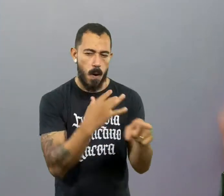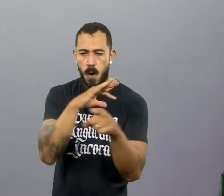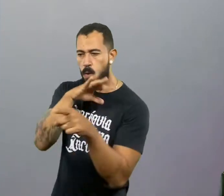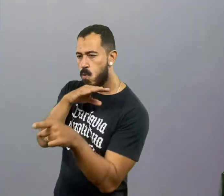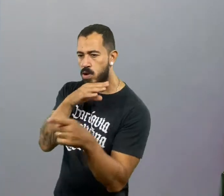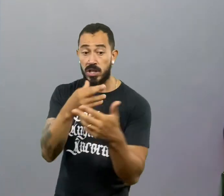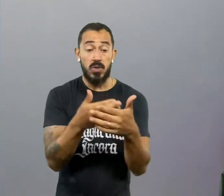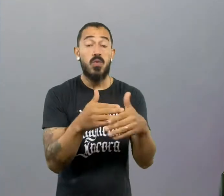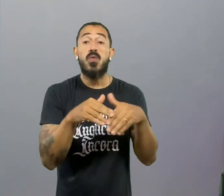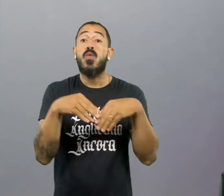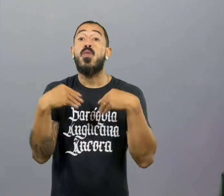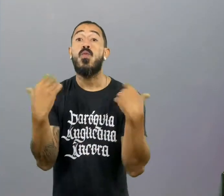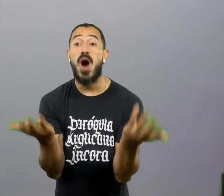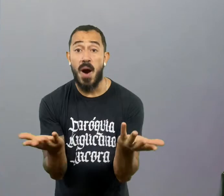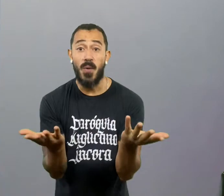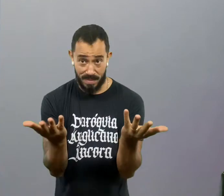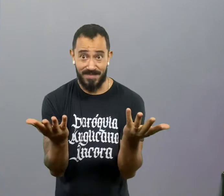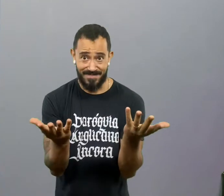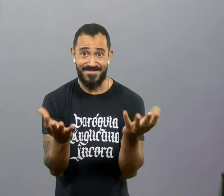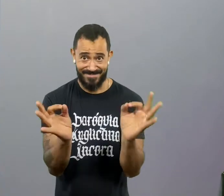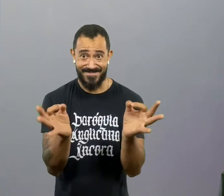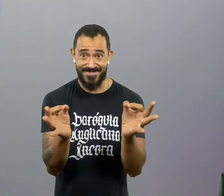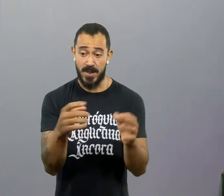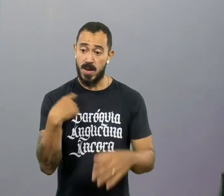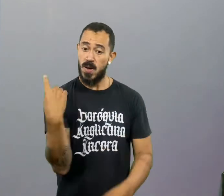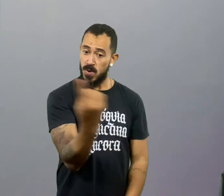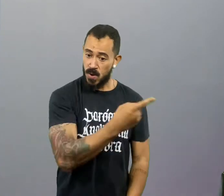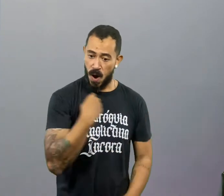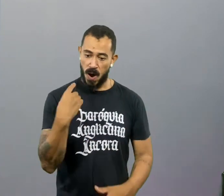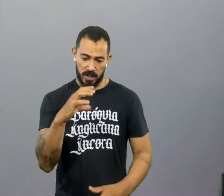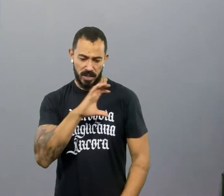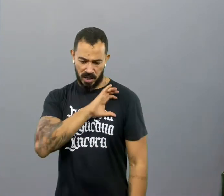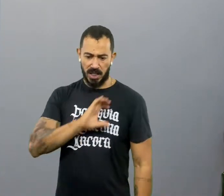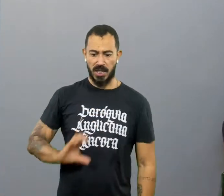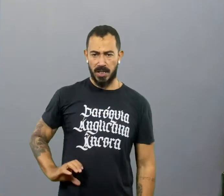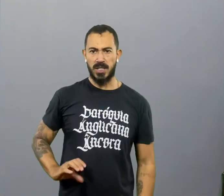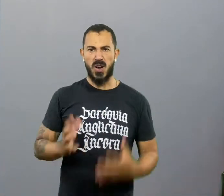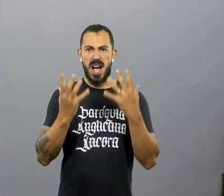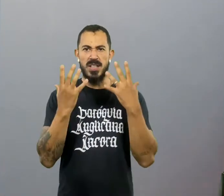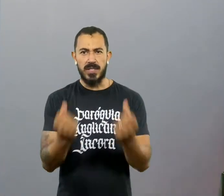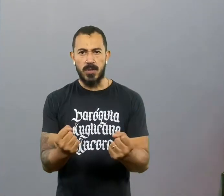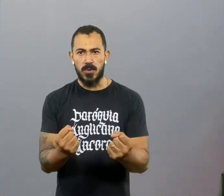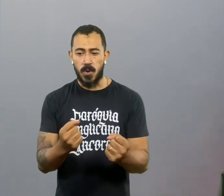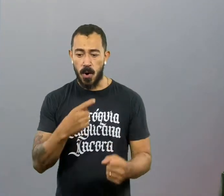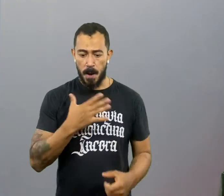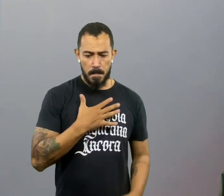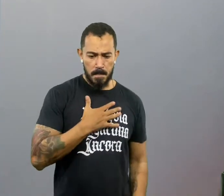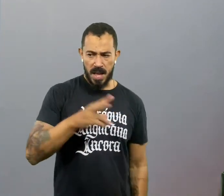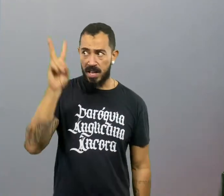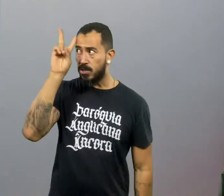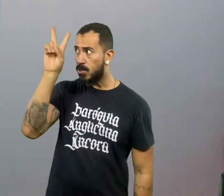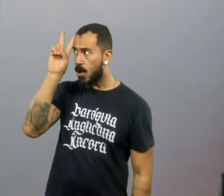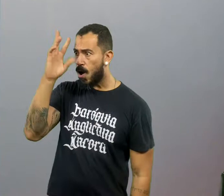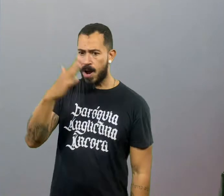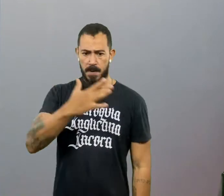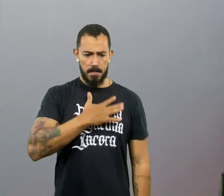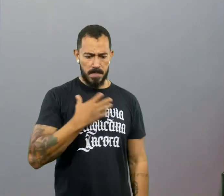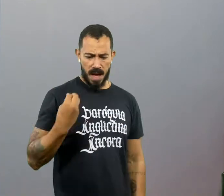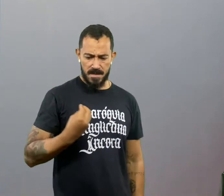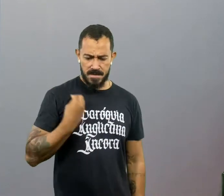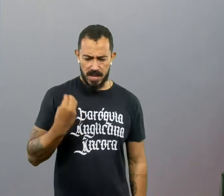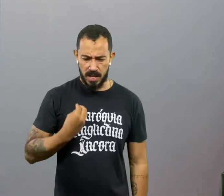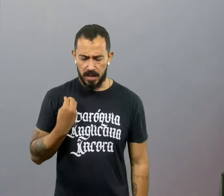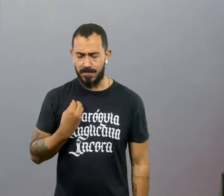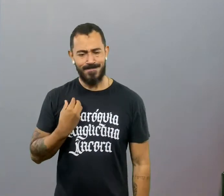não é bom. Um cristão sabe dizer aquilo que não é apropriado para ele e também na história dele. ele olha para si e fala